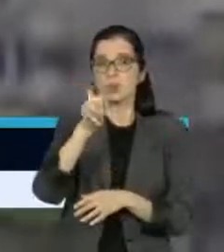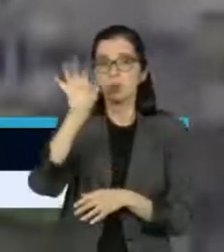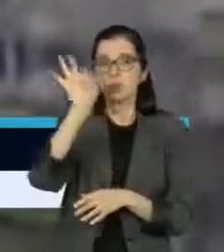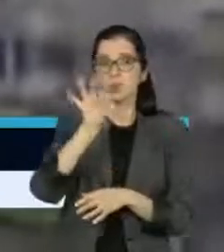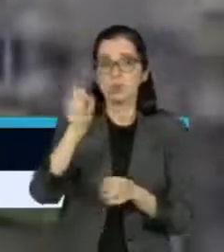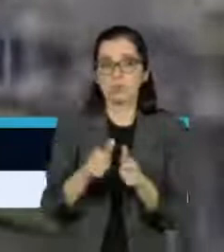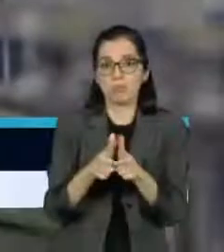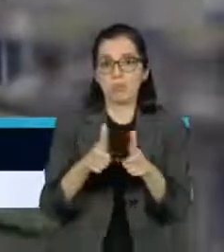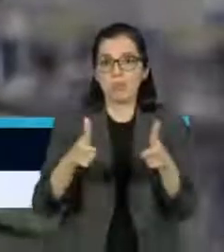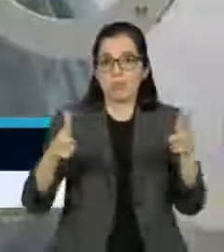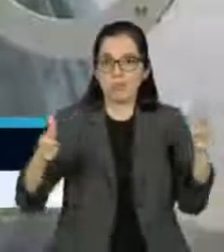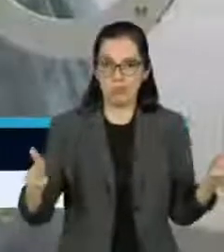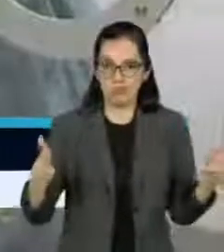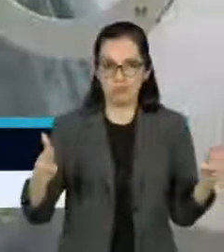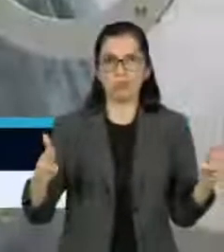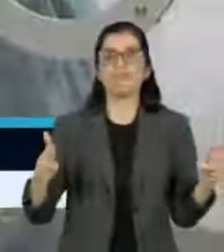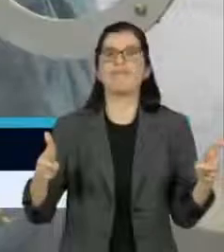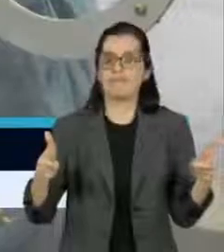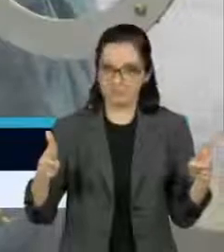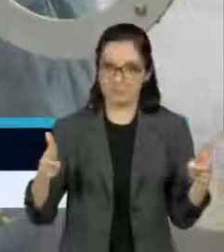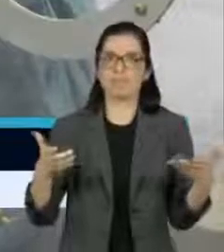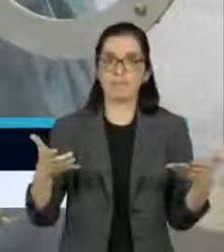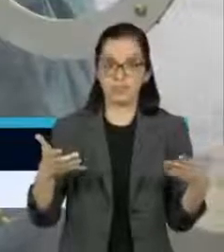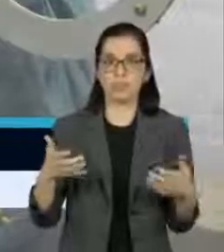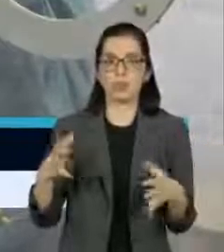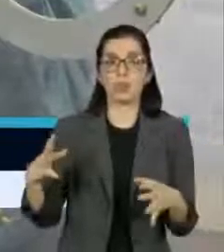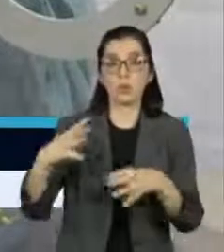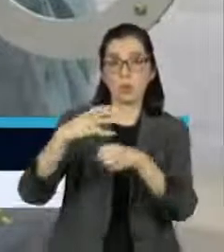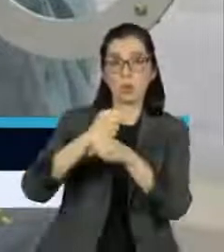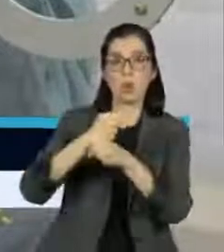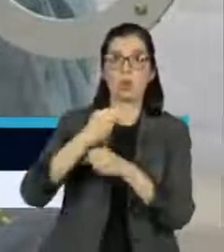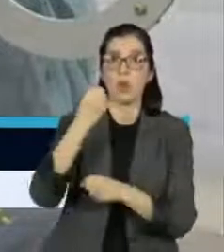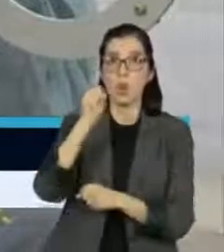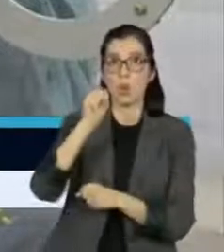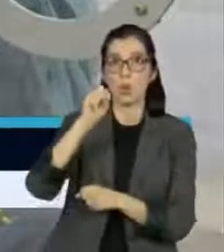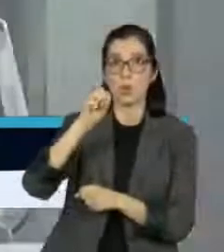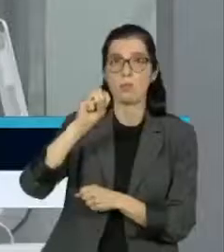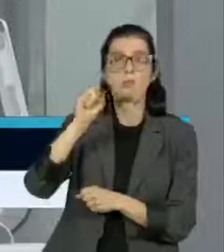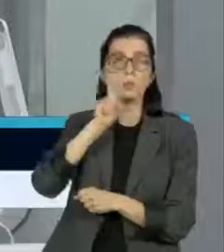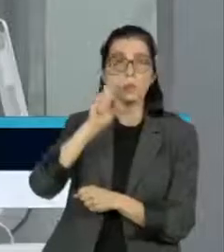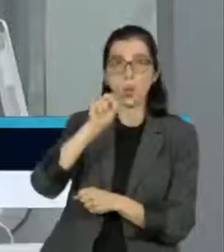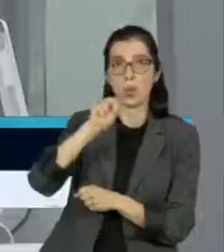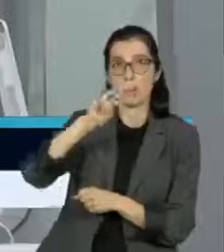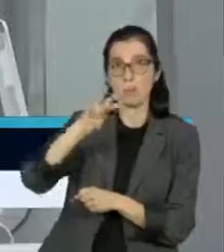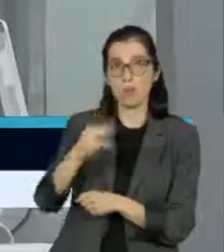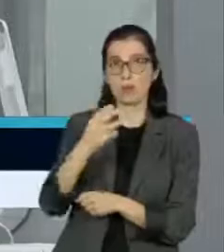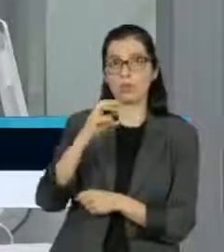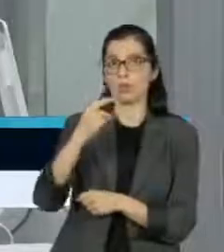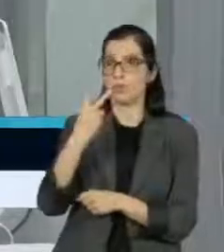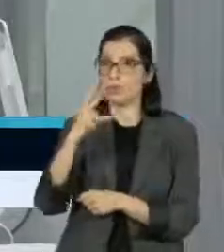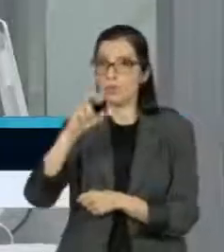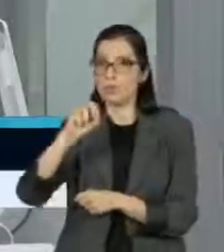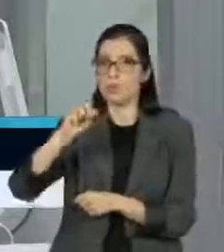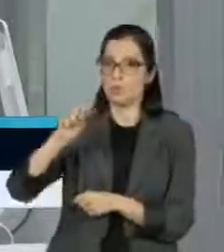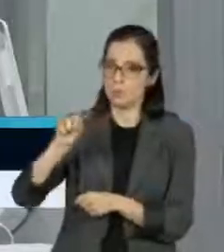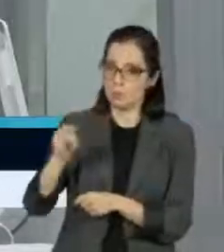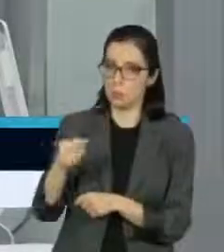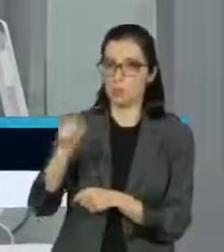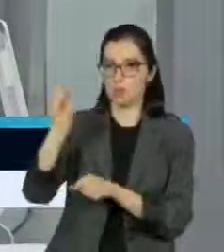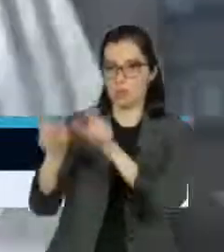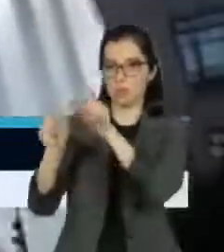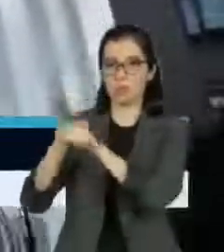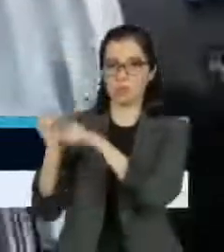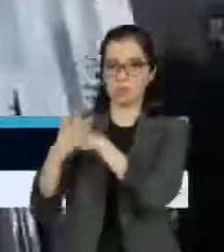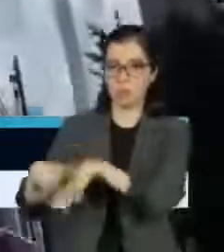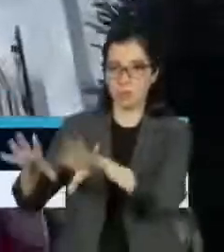55%. Os Estados Unidos já registram mais de 8 milhões de infectados e 218 mil